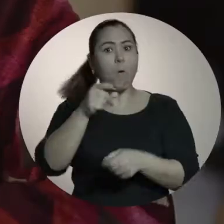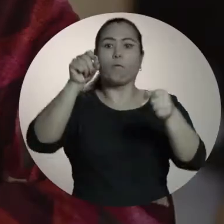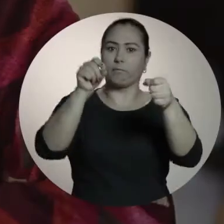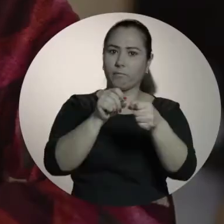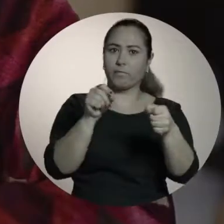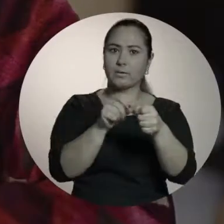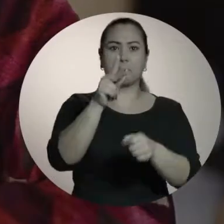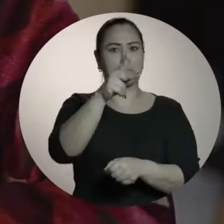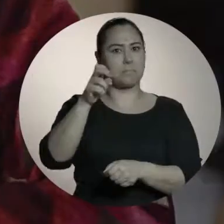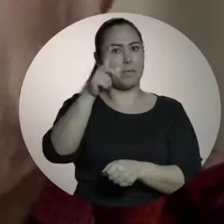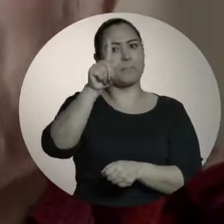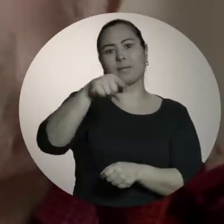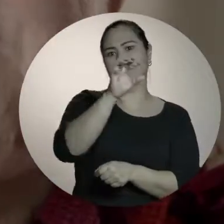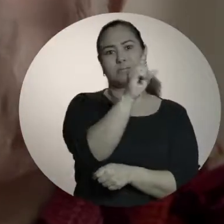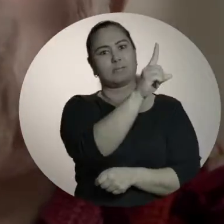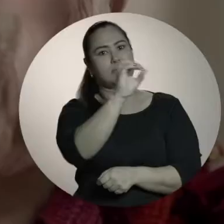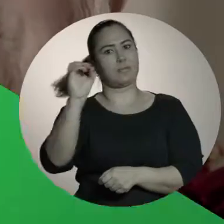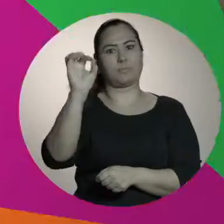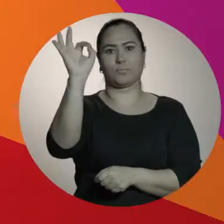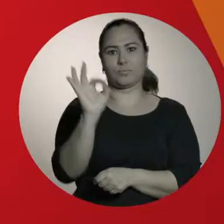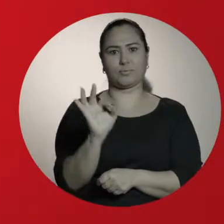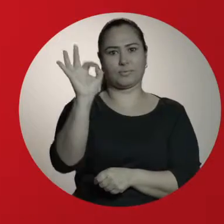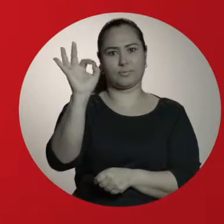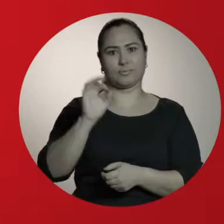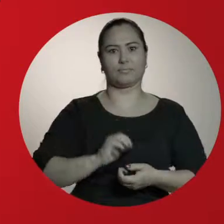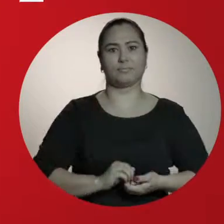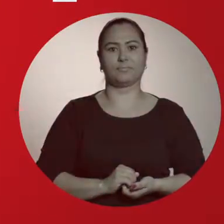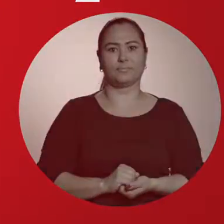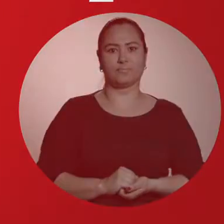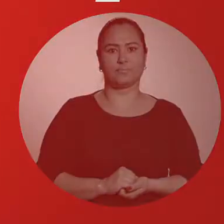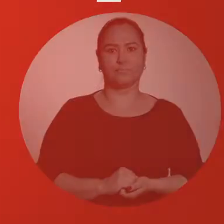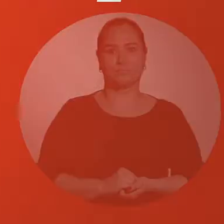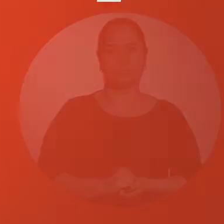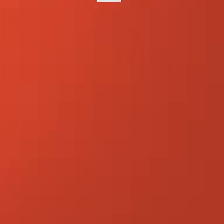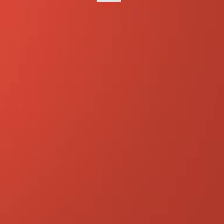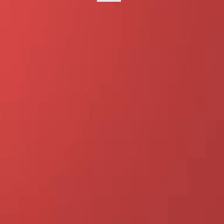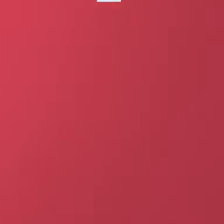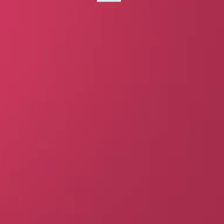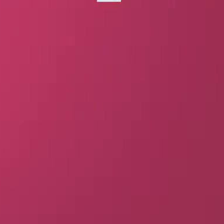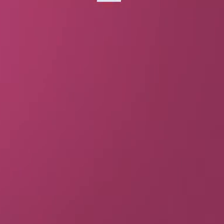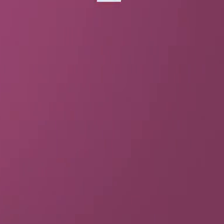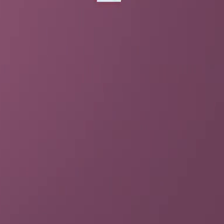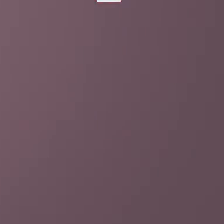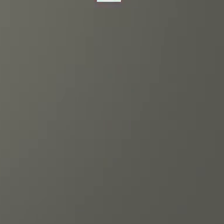fez. O Pepe é 100%. Eu vou com o Pepe. Pepe.